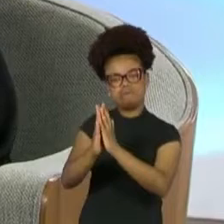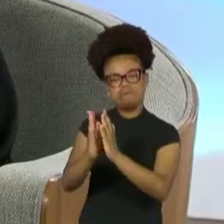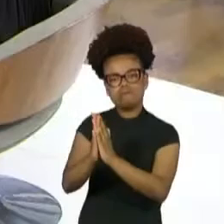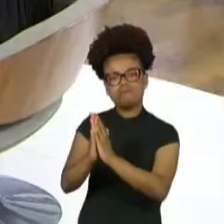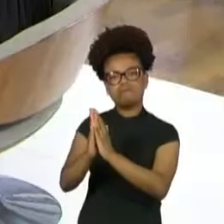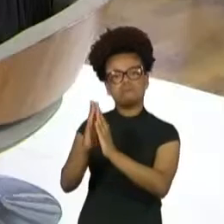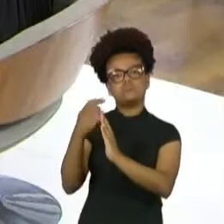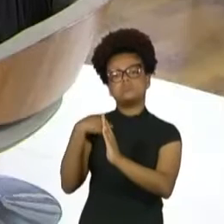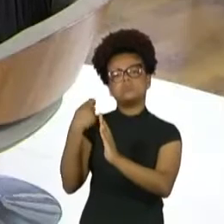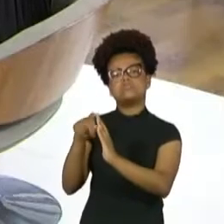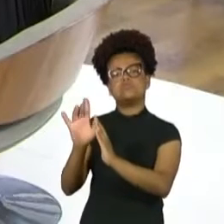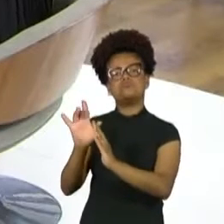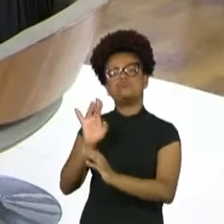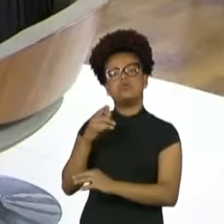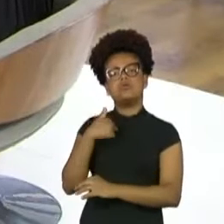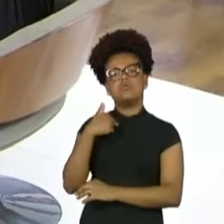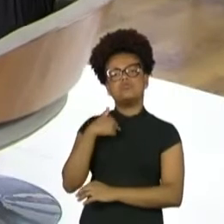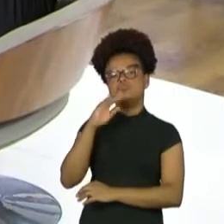Boa.